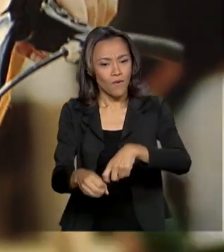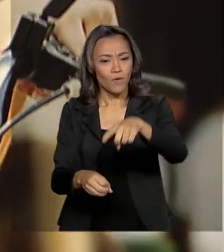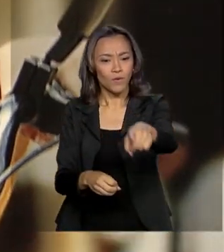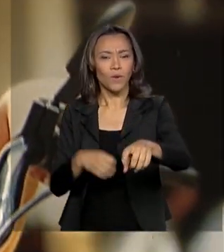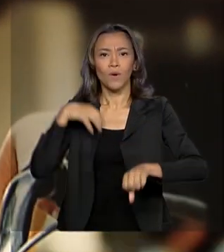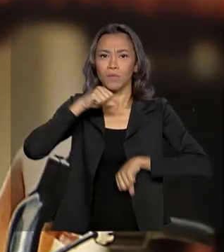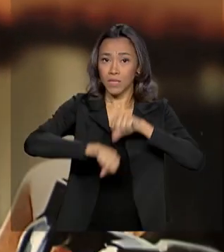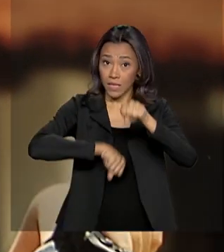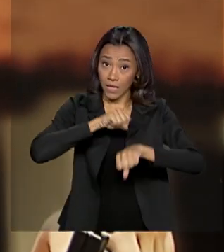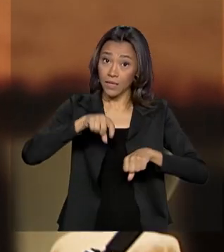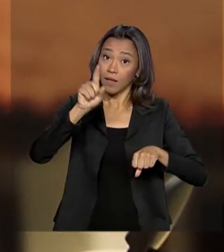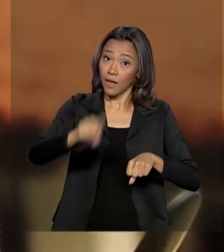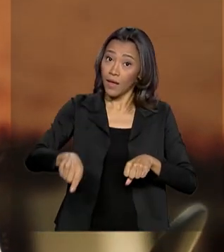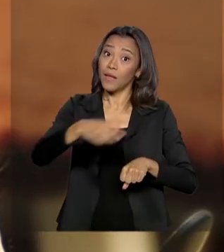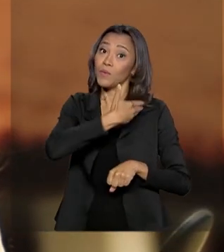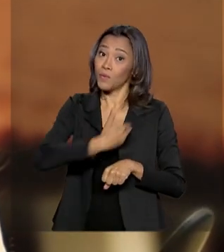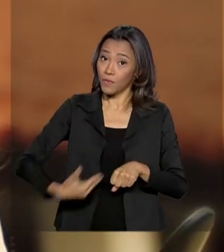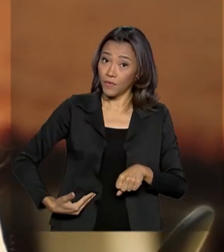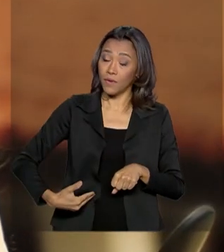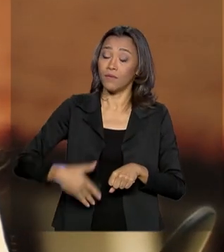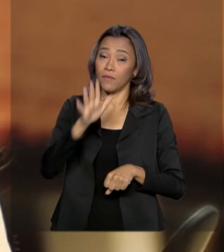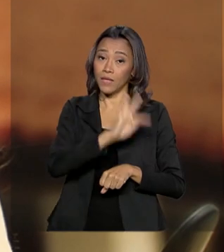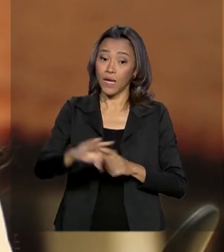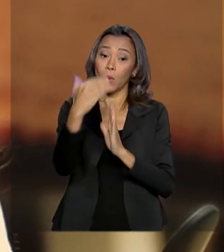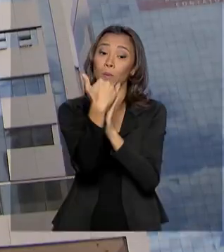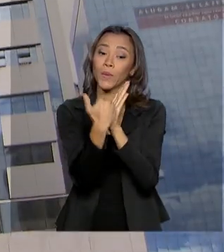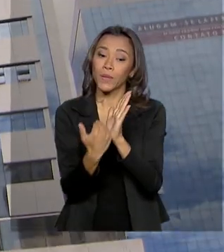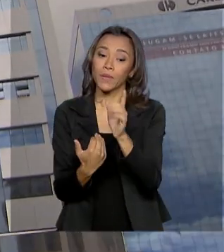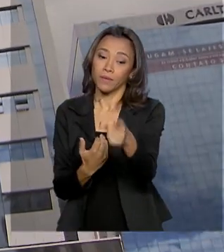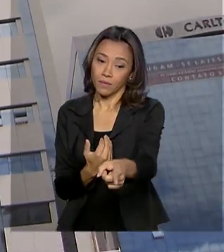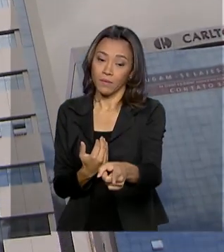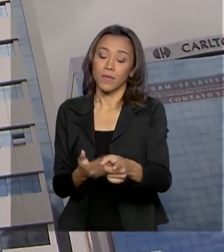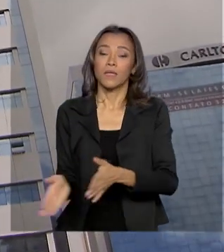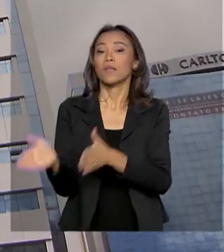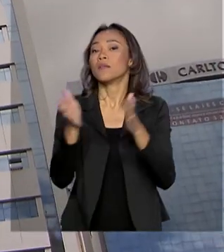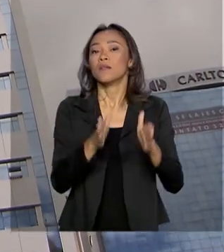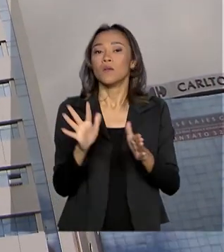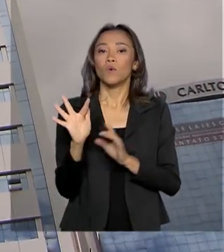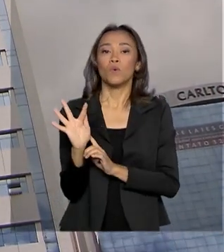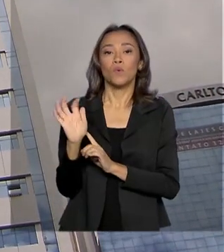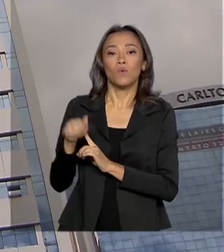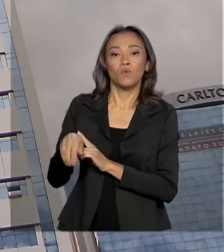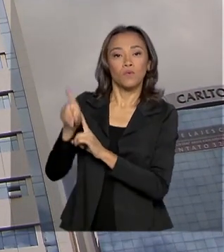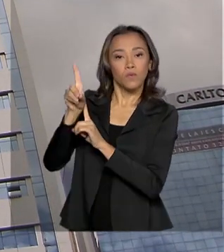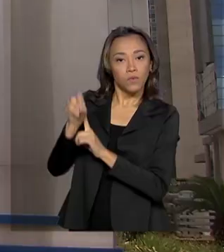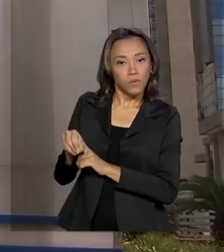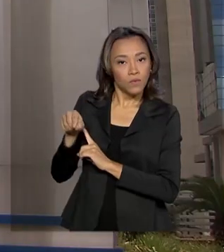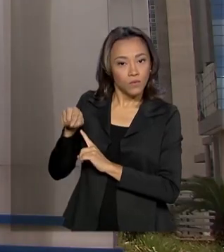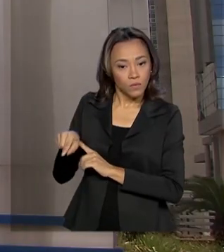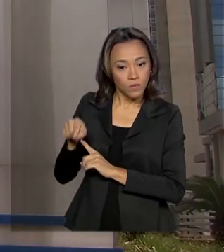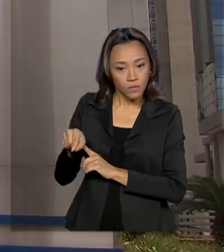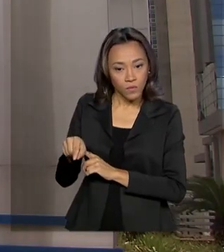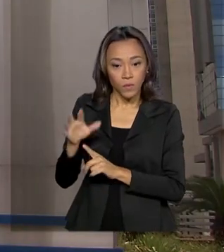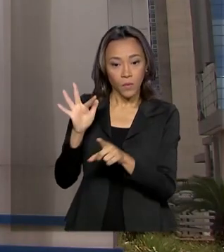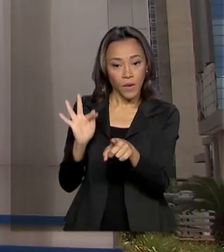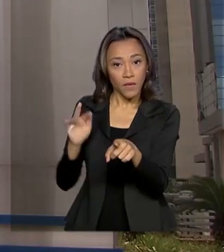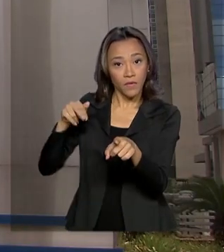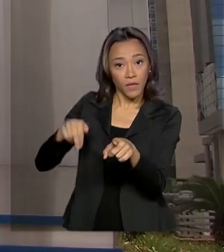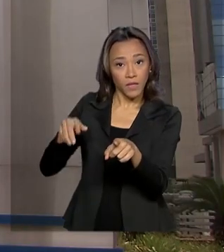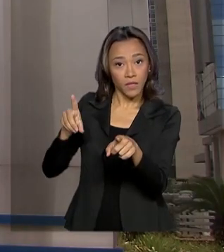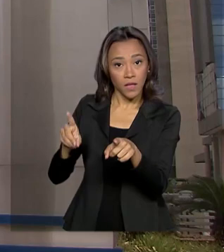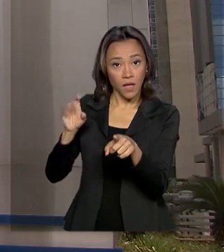programa do governo federal que cuida da frota de veículos escolares. O Fundo Nacional de Desenvolvimento da Educação, FNDE,